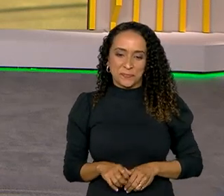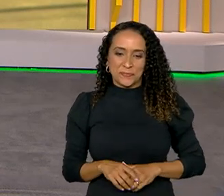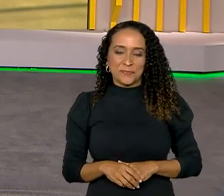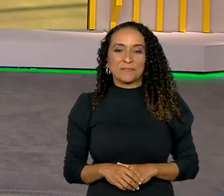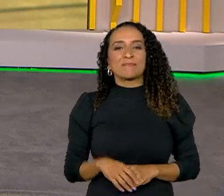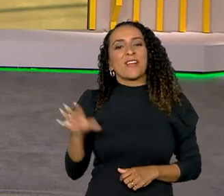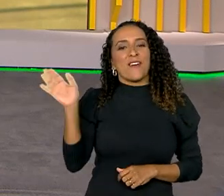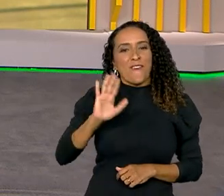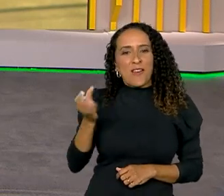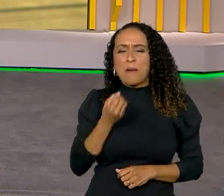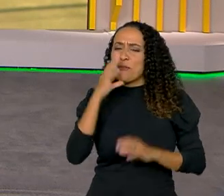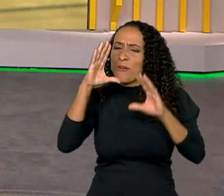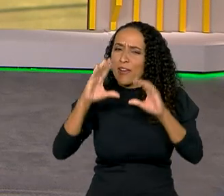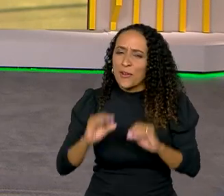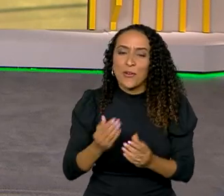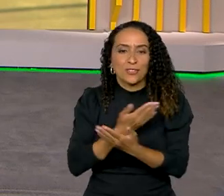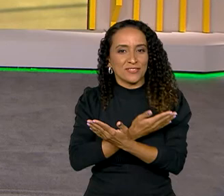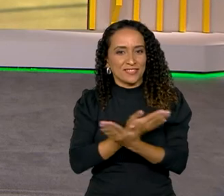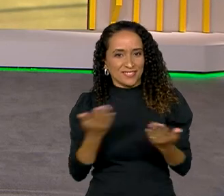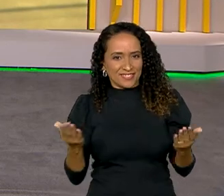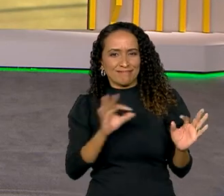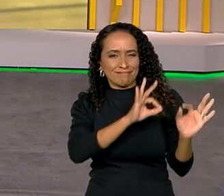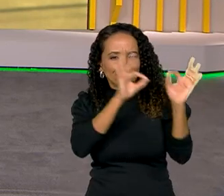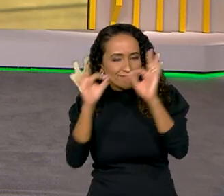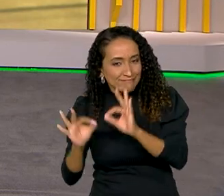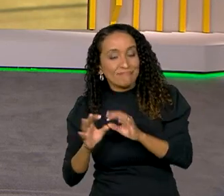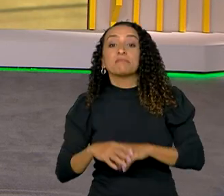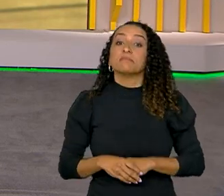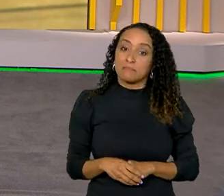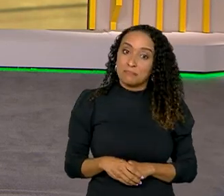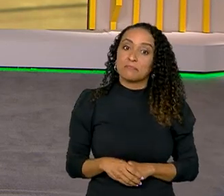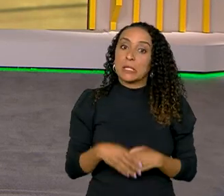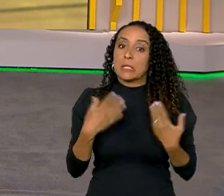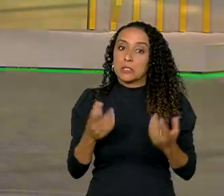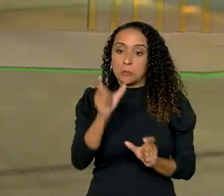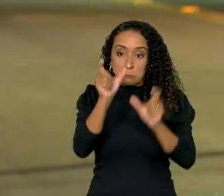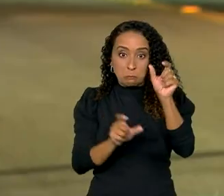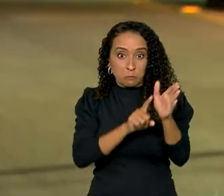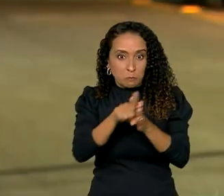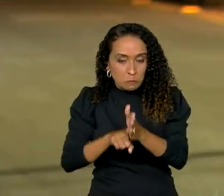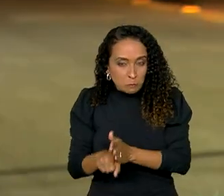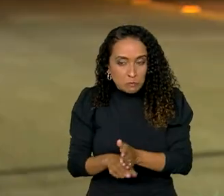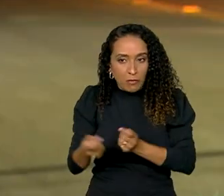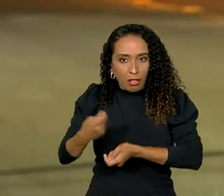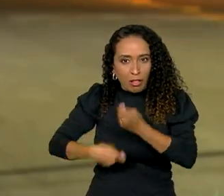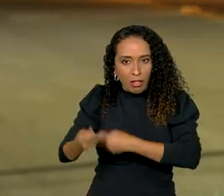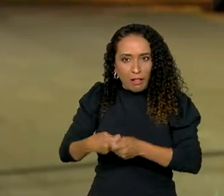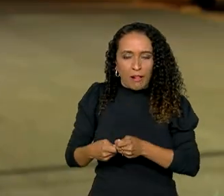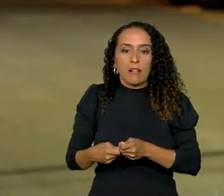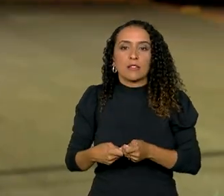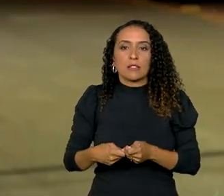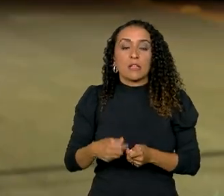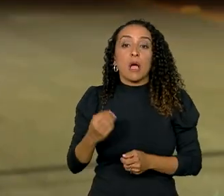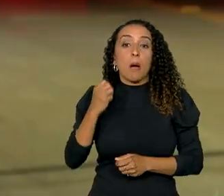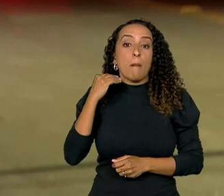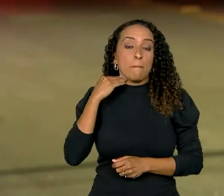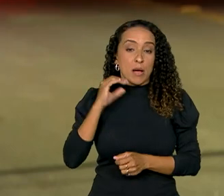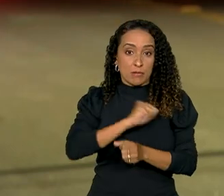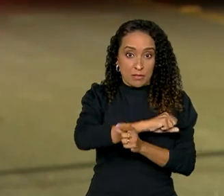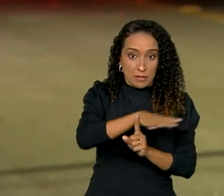Oi, Roberto. Boa noite a você, a você que está com a gente. Pois é, os analistas do mercado financeiro ouvidos pelo Banco Central